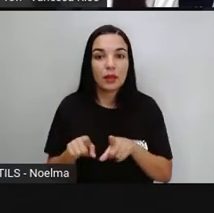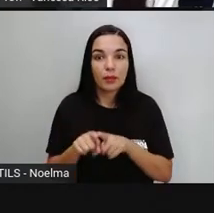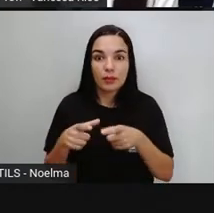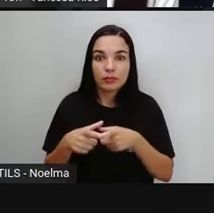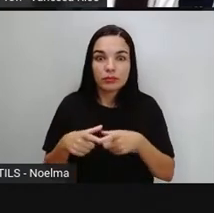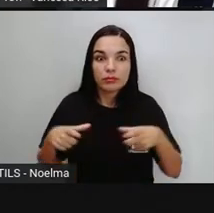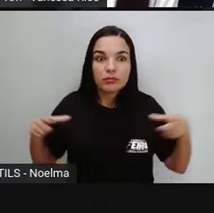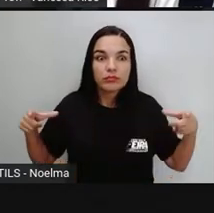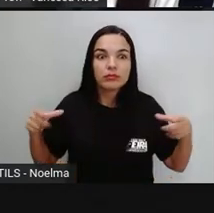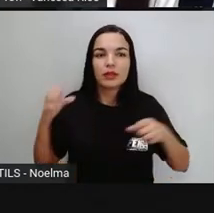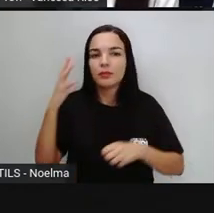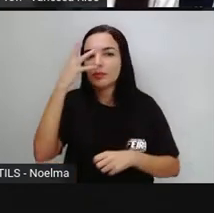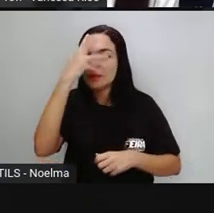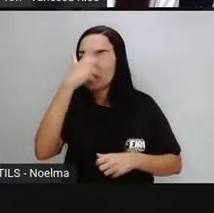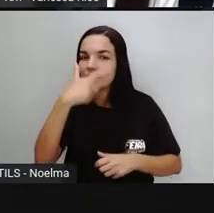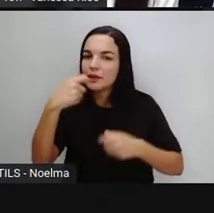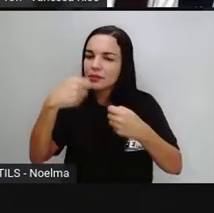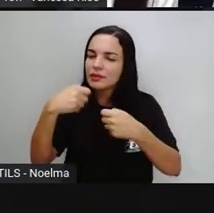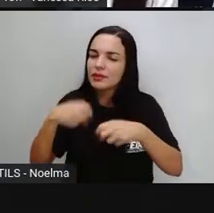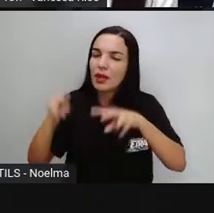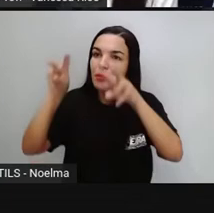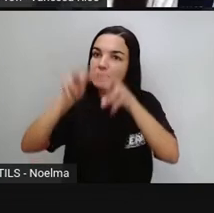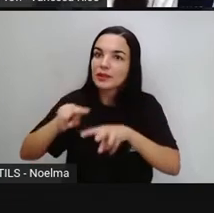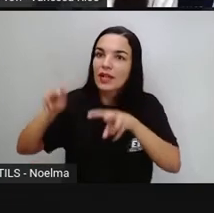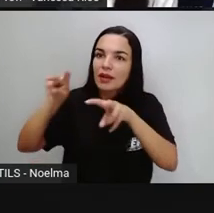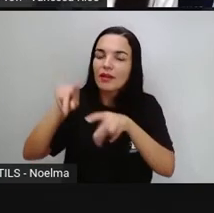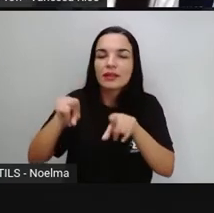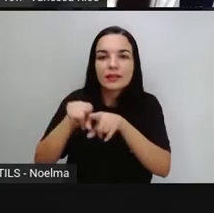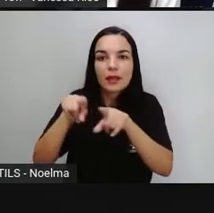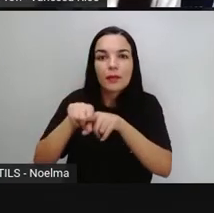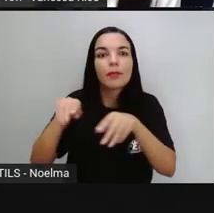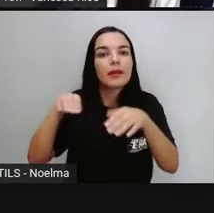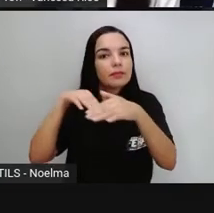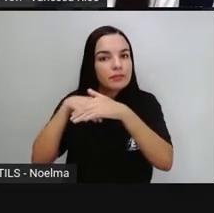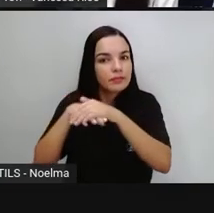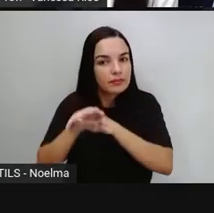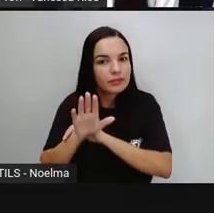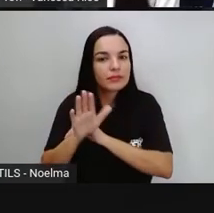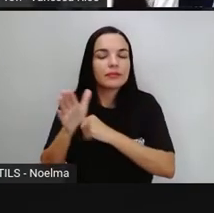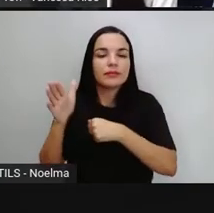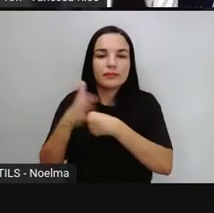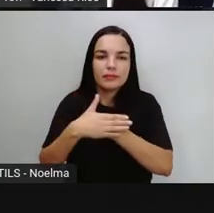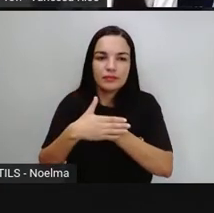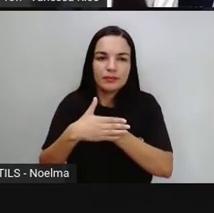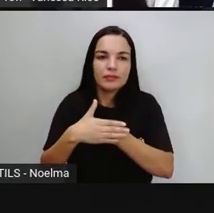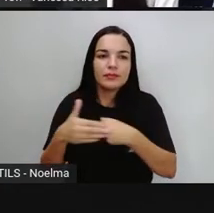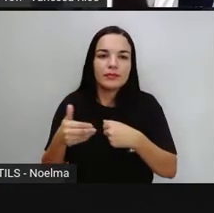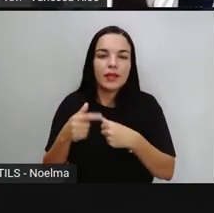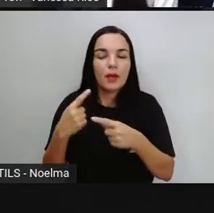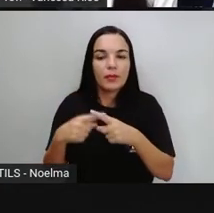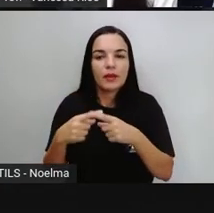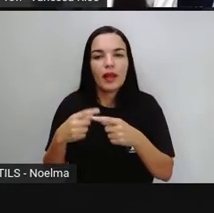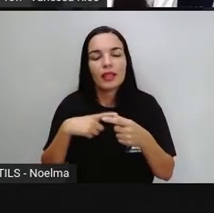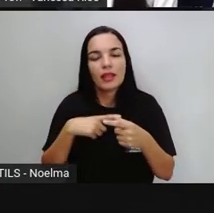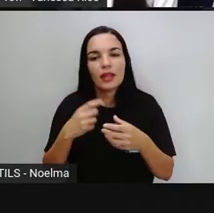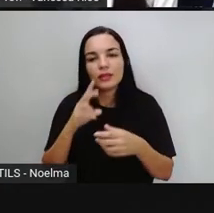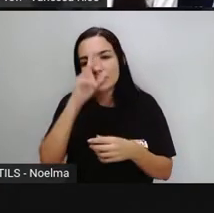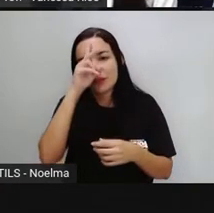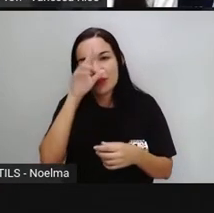bonita, e precisa ser observada e conservada, né? Por contar também a história de Feira de Santana.